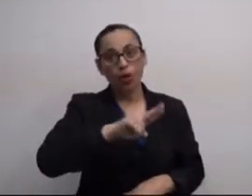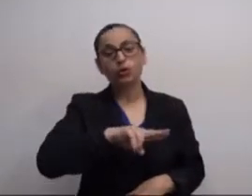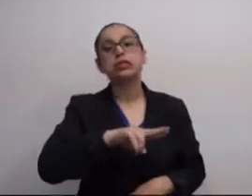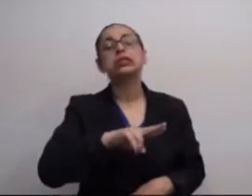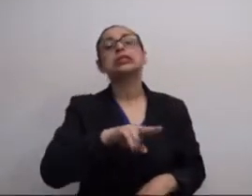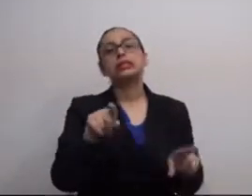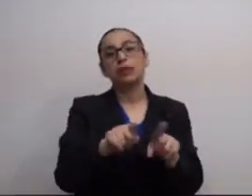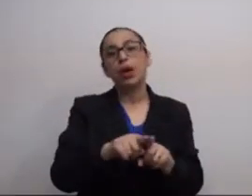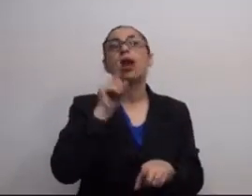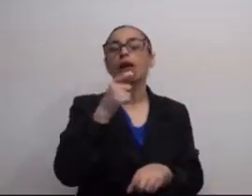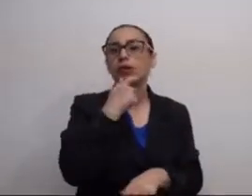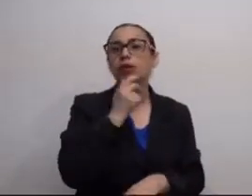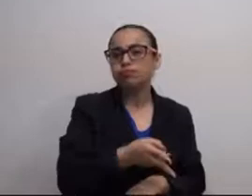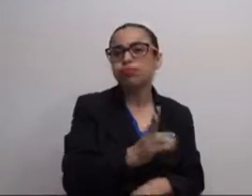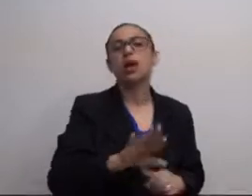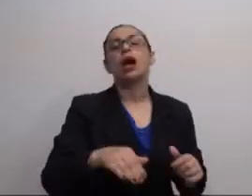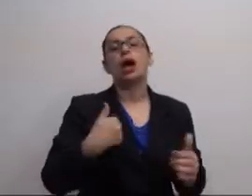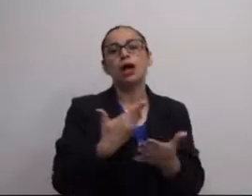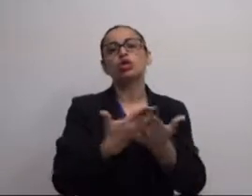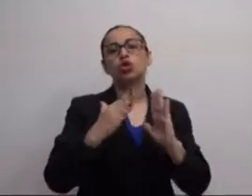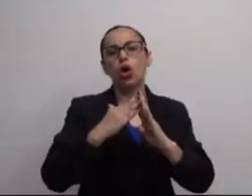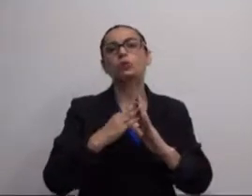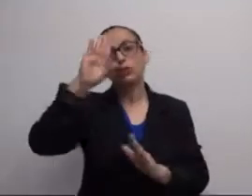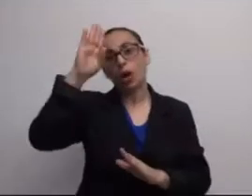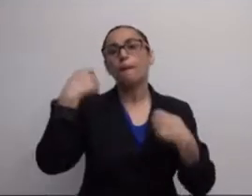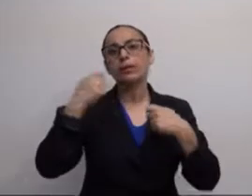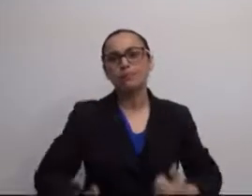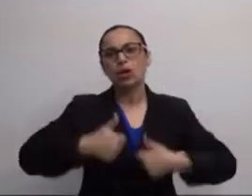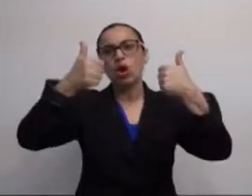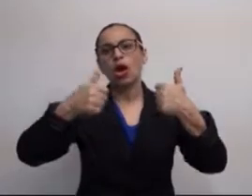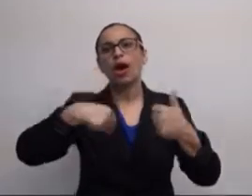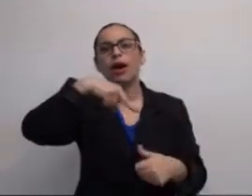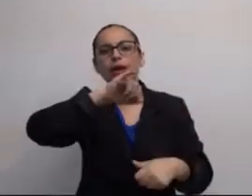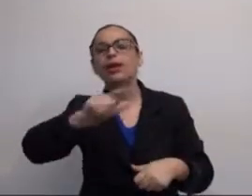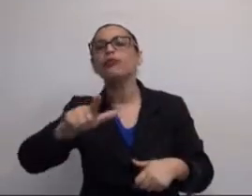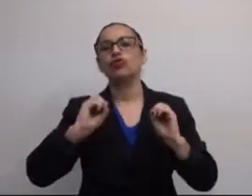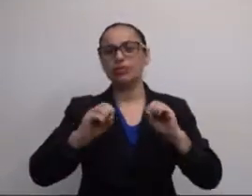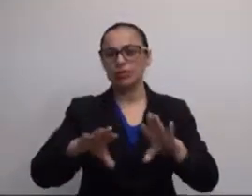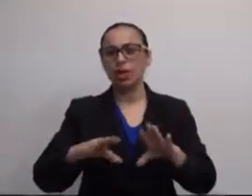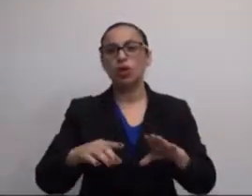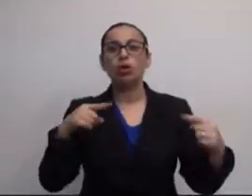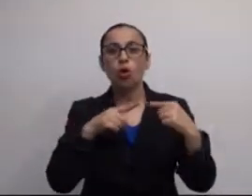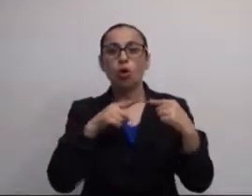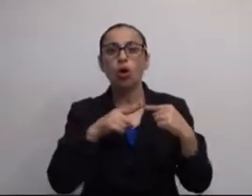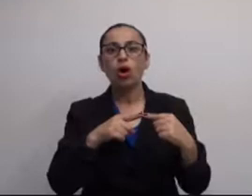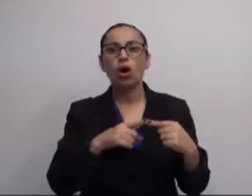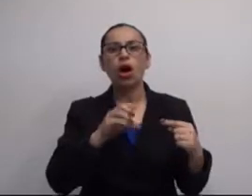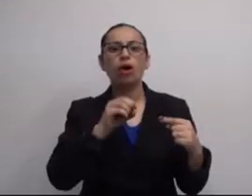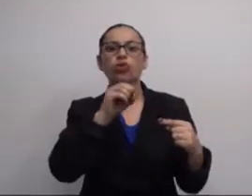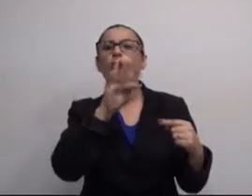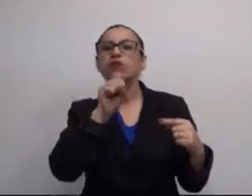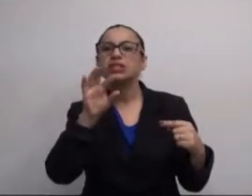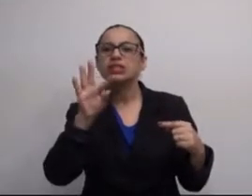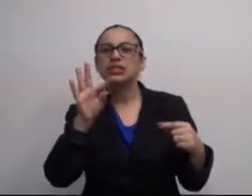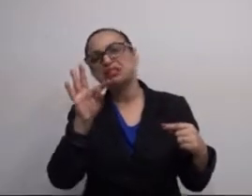a metodologia do MOU. E ela é utilizada na Inglaterra e em escolas, principalmente, que precisam elevar o seu nível